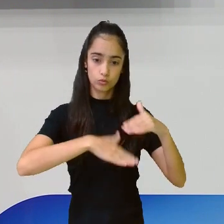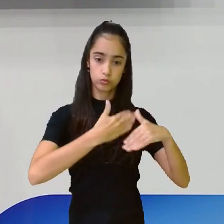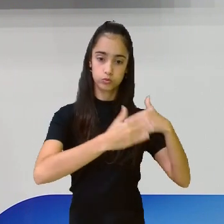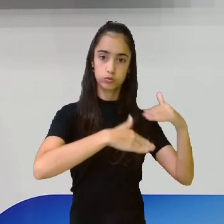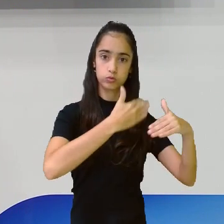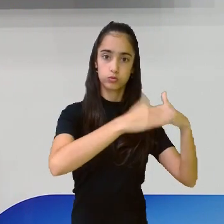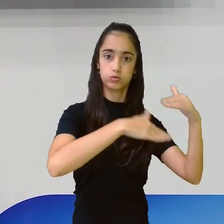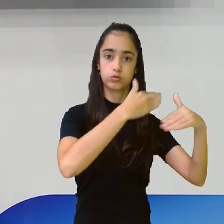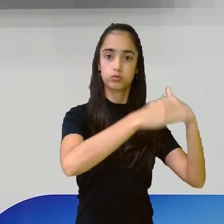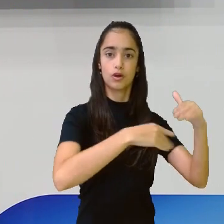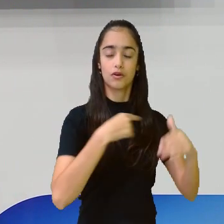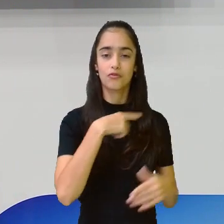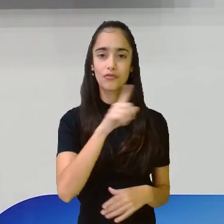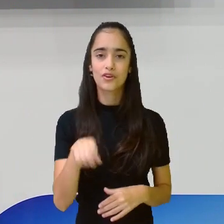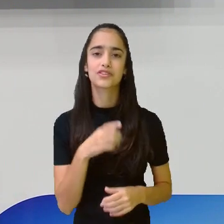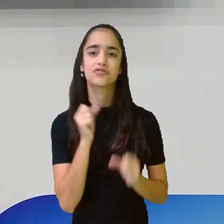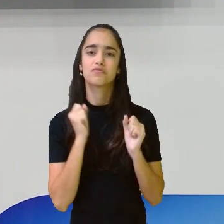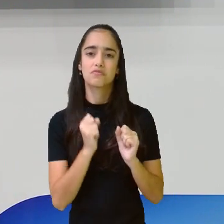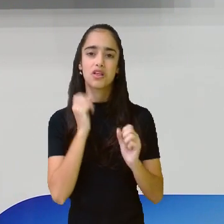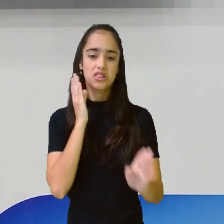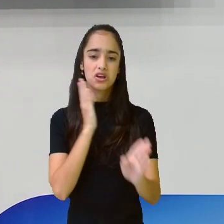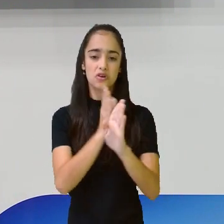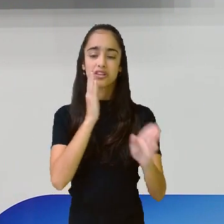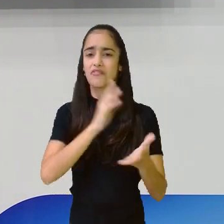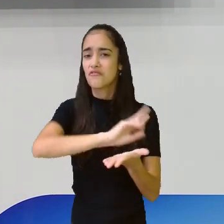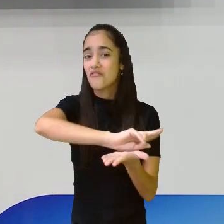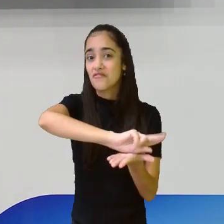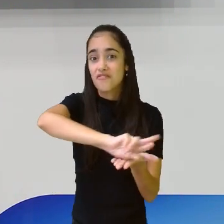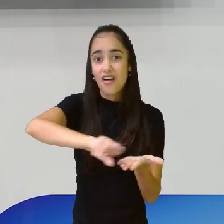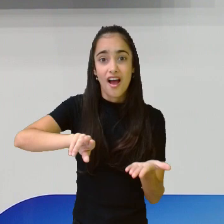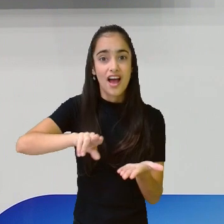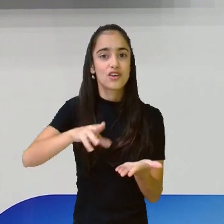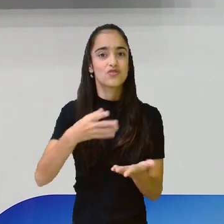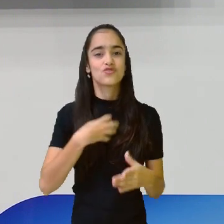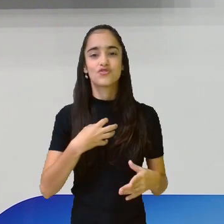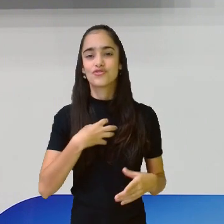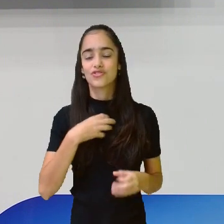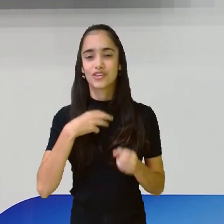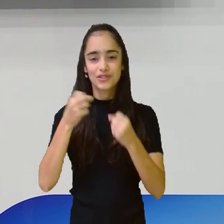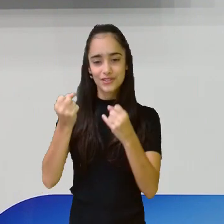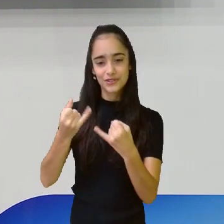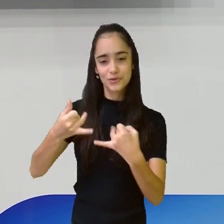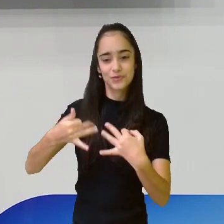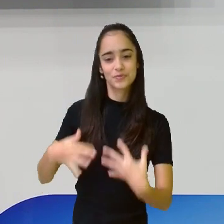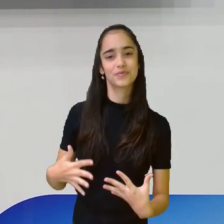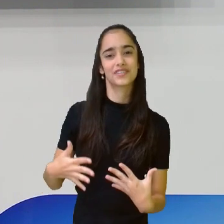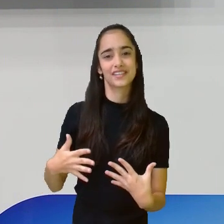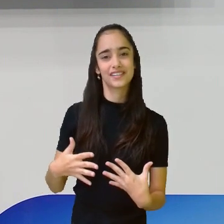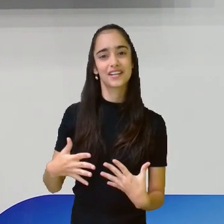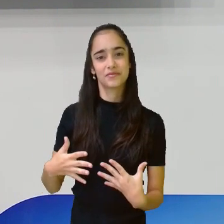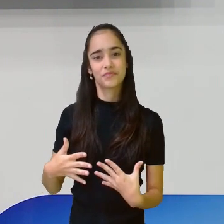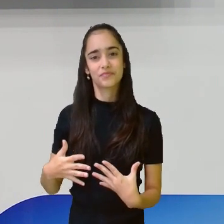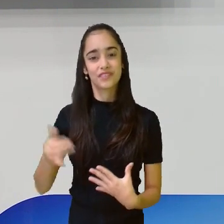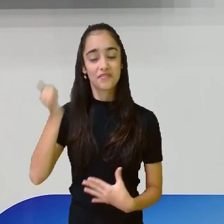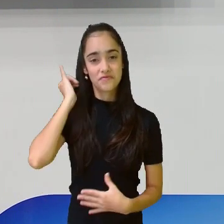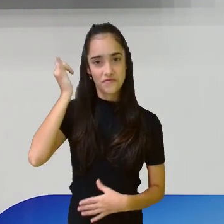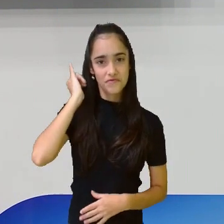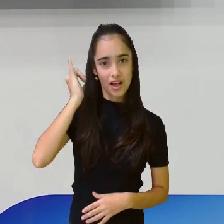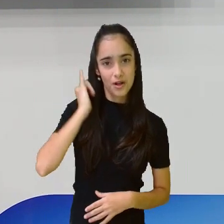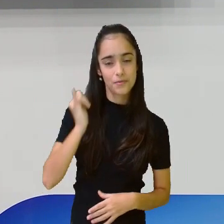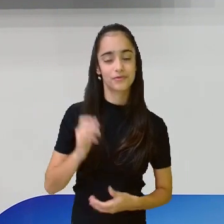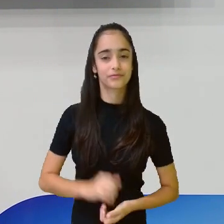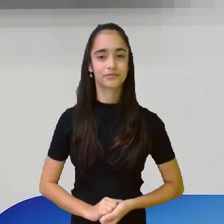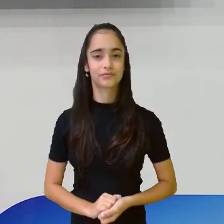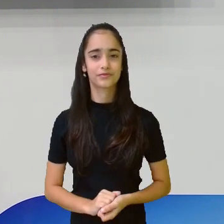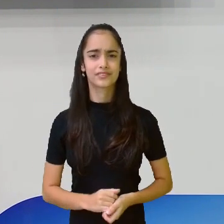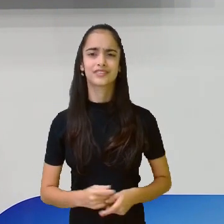Cigarra e a Formiga, você vai encontrar várias versões dela por aí. O final e dentre